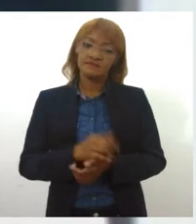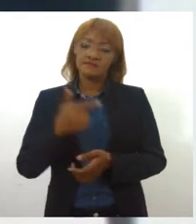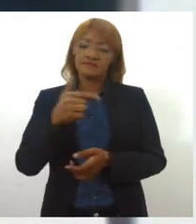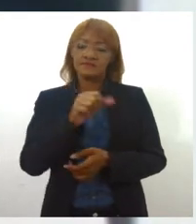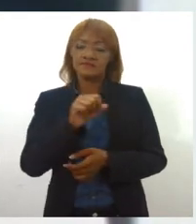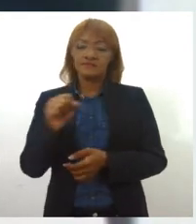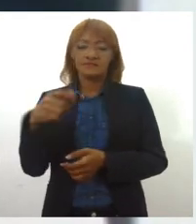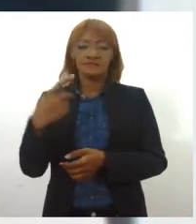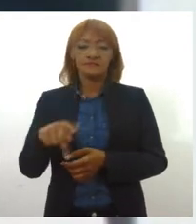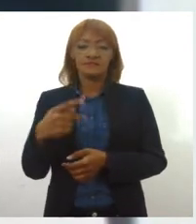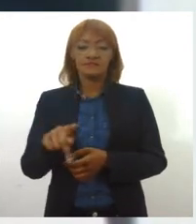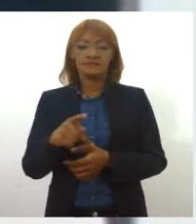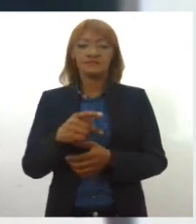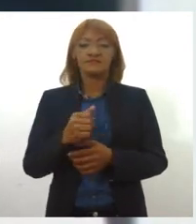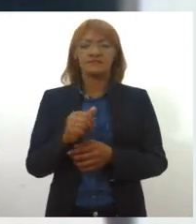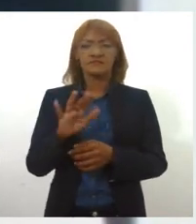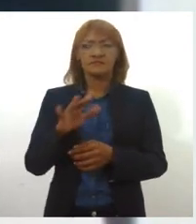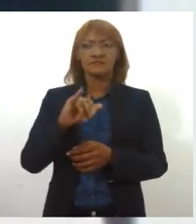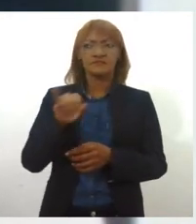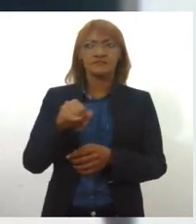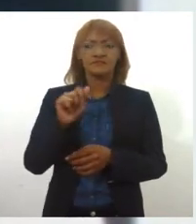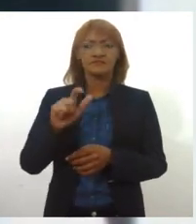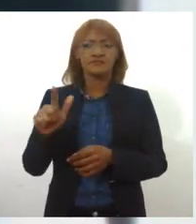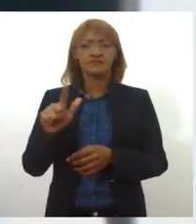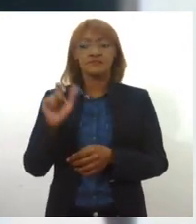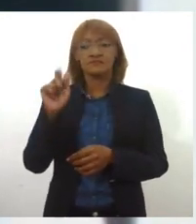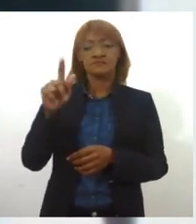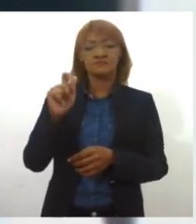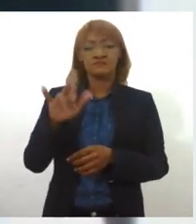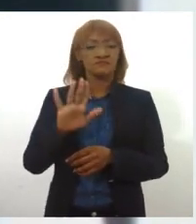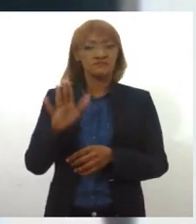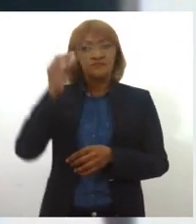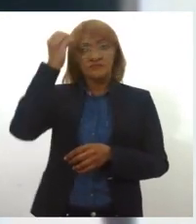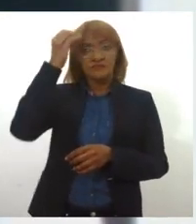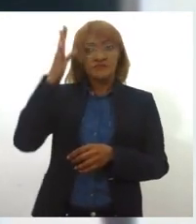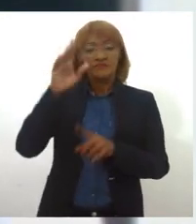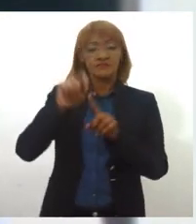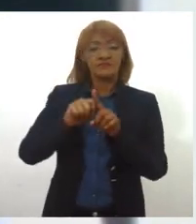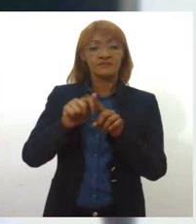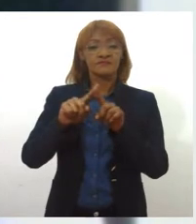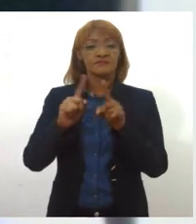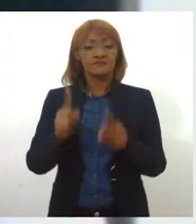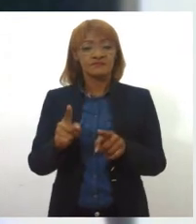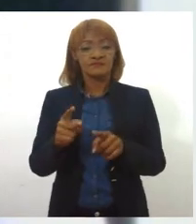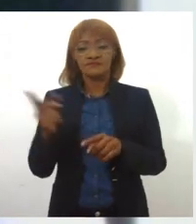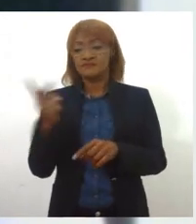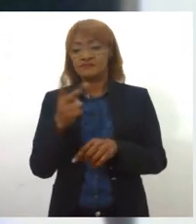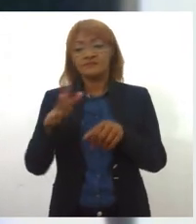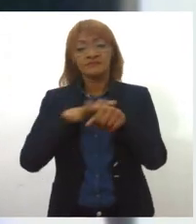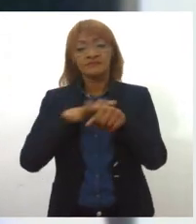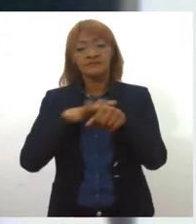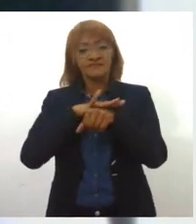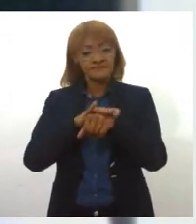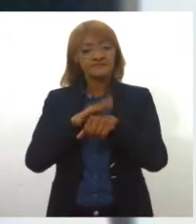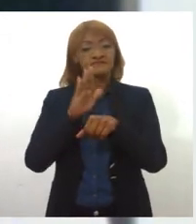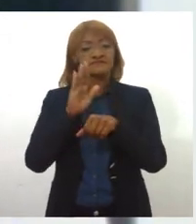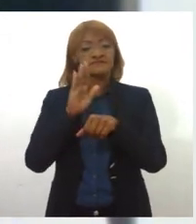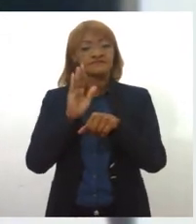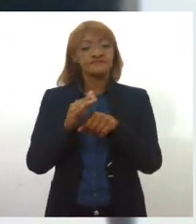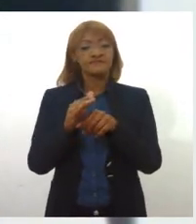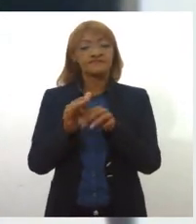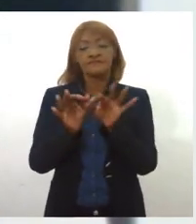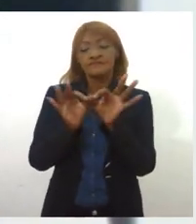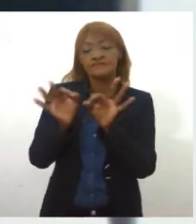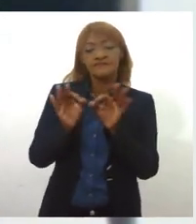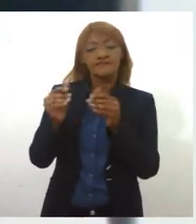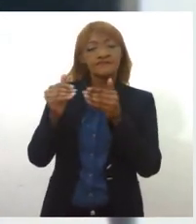agora, por volta de julho, agosto, não me recordo muito bem, mas ele veio pessoalmente ao gabinete do governador justamente para alinhar tanto o